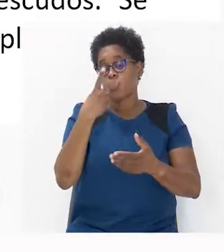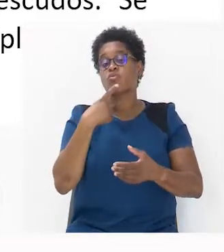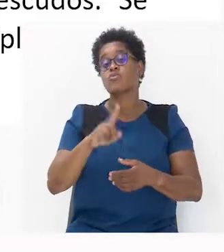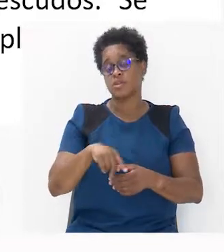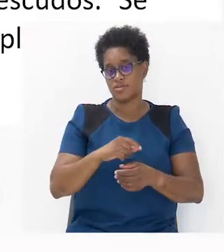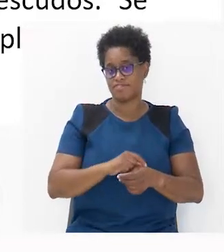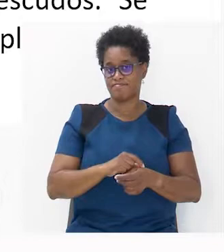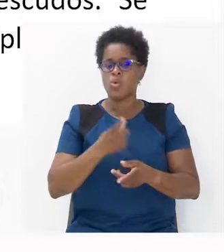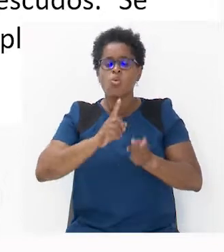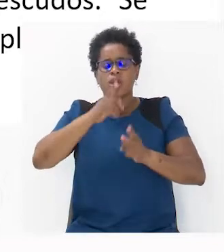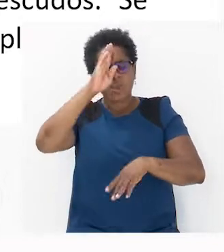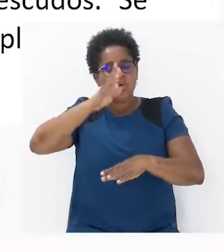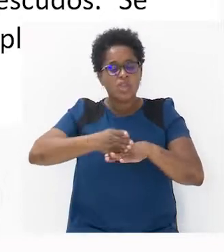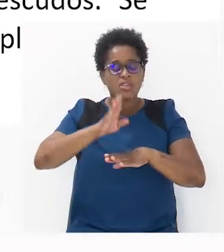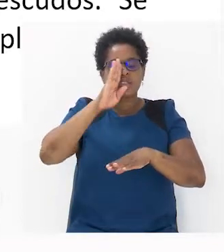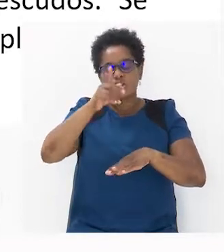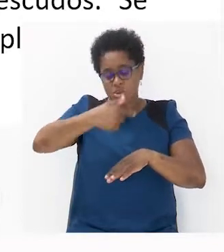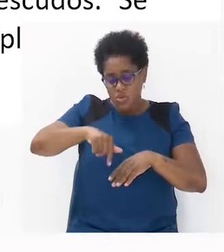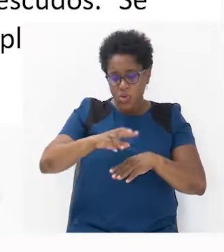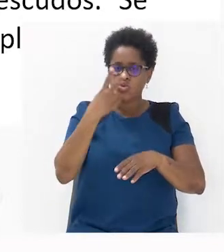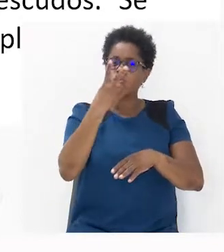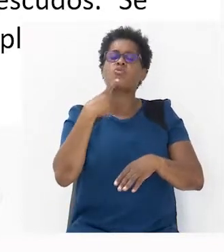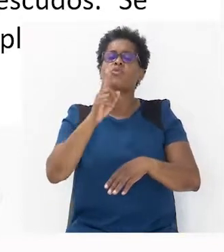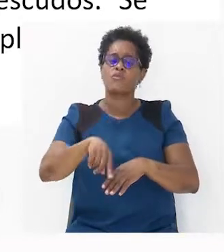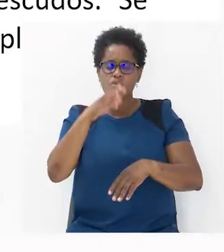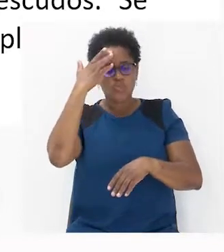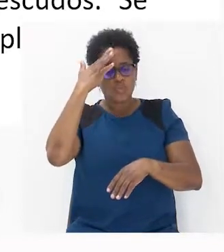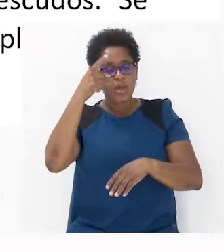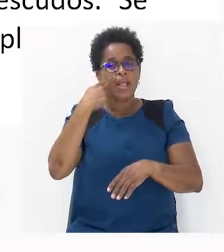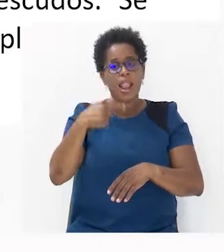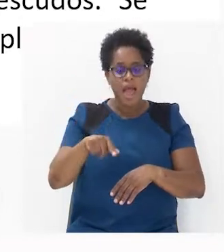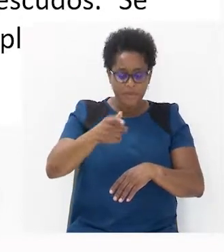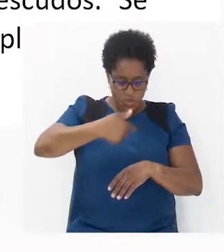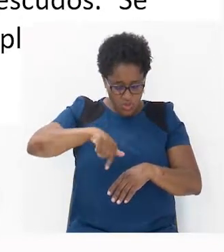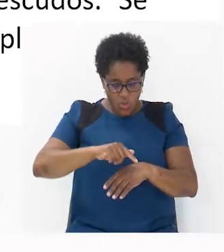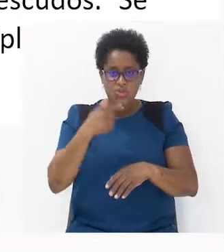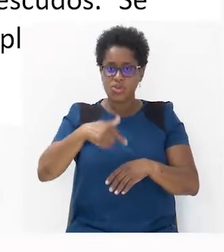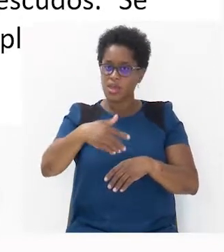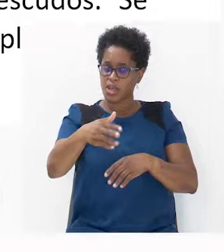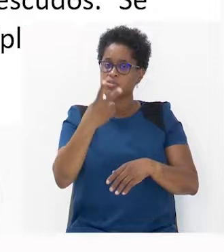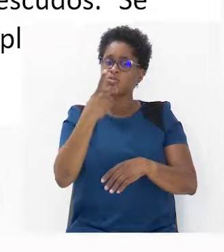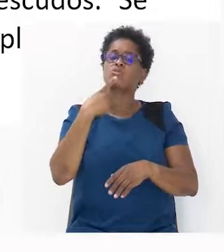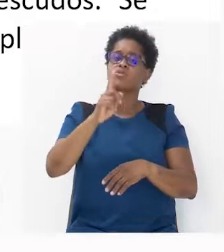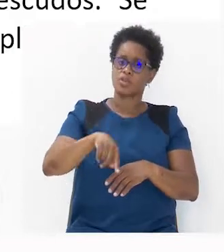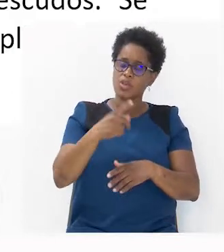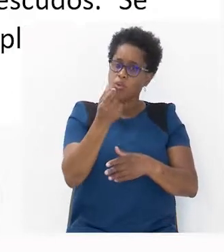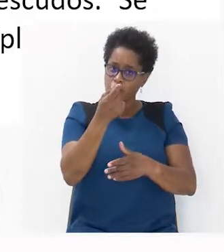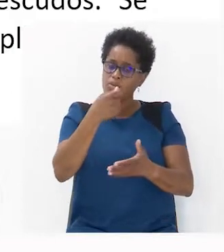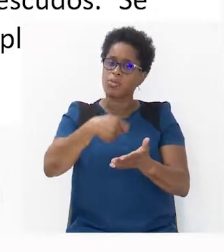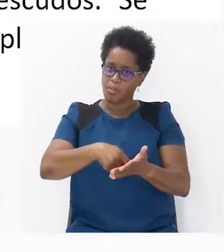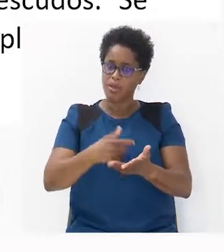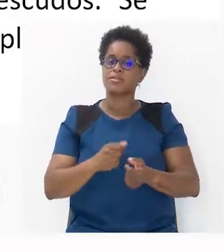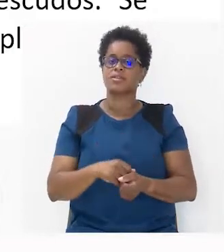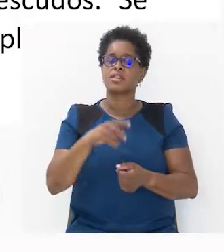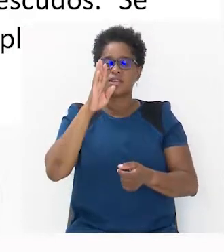é que acontece? Se nós duplicarmos o número de lápis, nós teremos que duplicar o preço. E